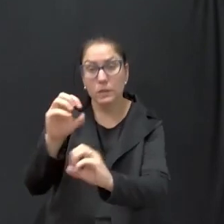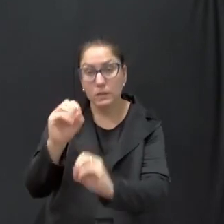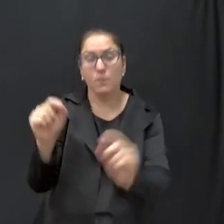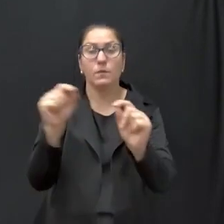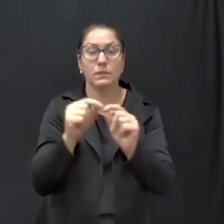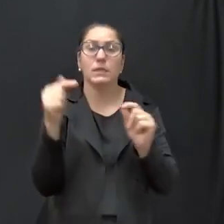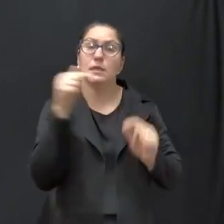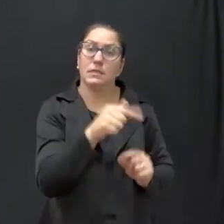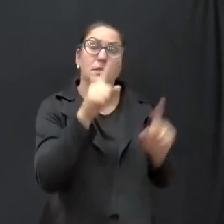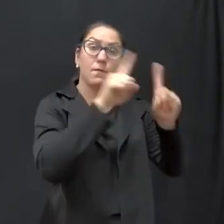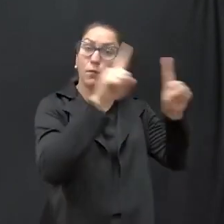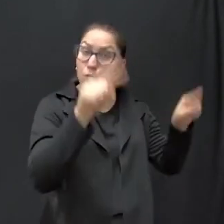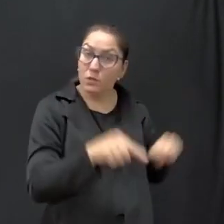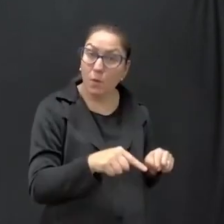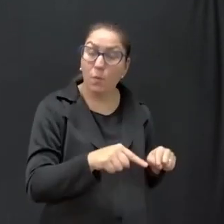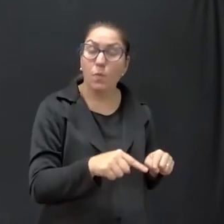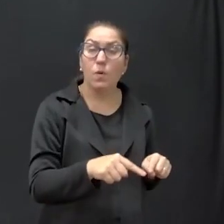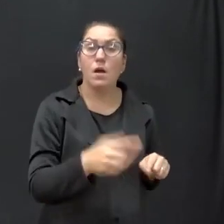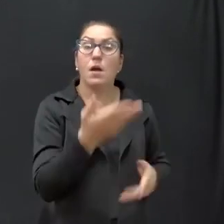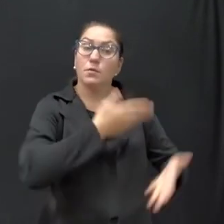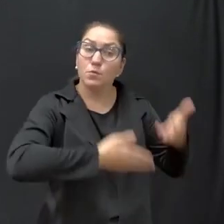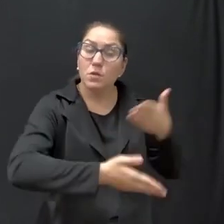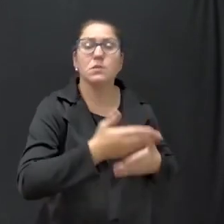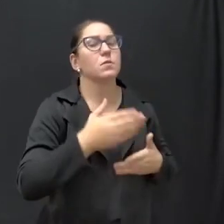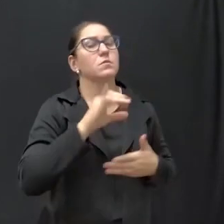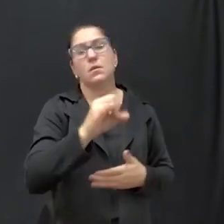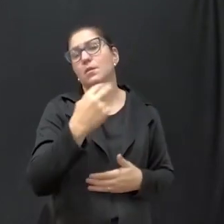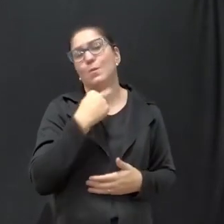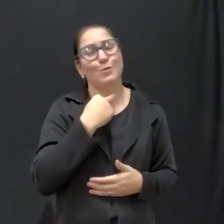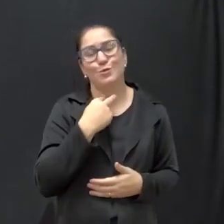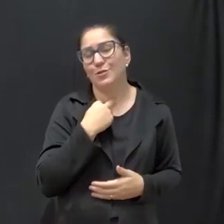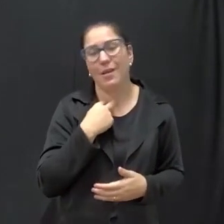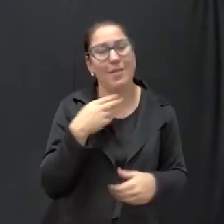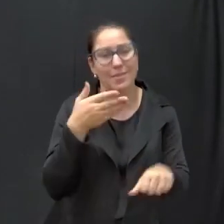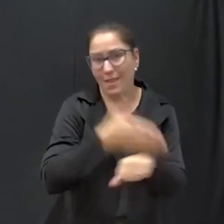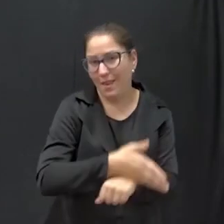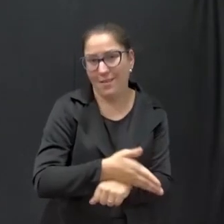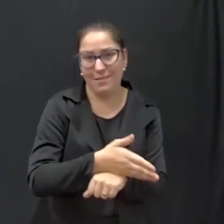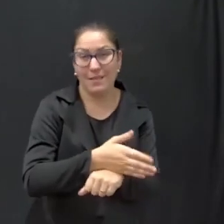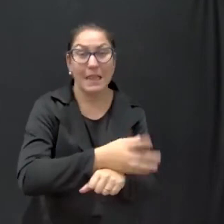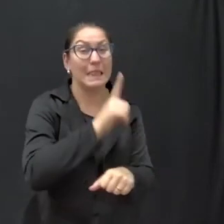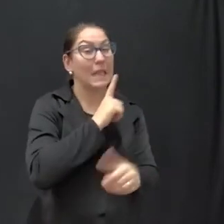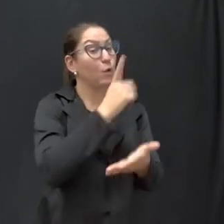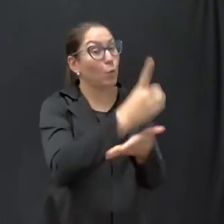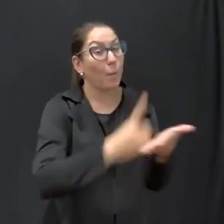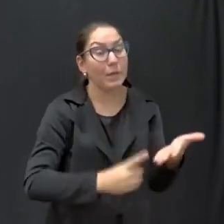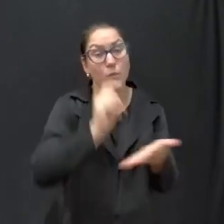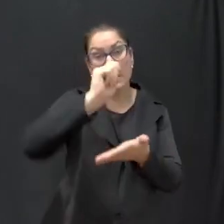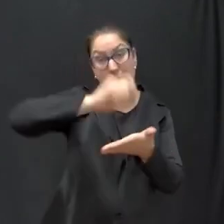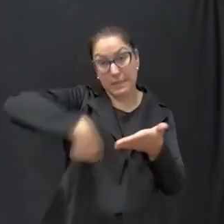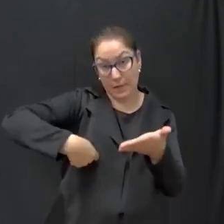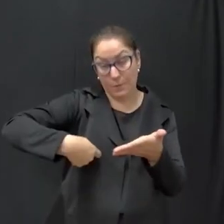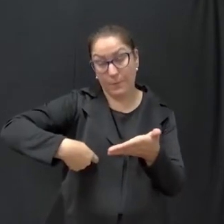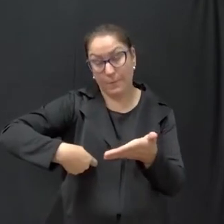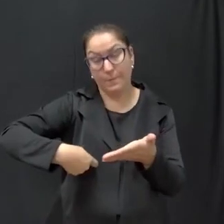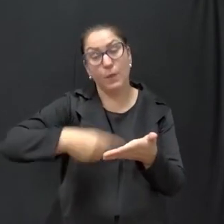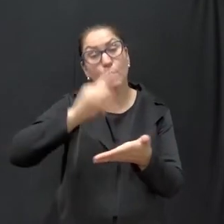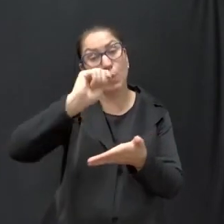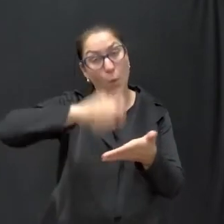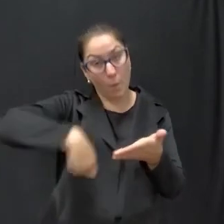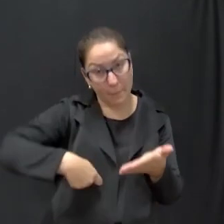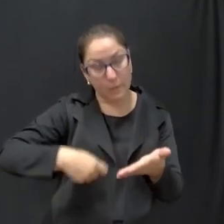para exercer este cargo. Há uma articulação, senão não poderia instalar. Há um documento que foi assinado, que